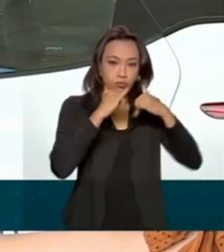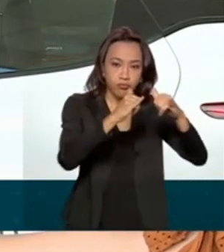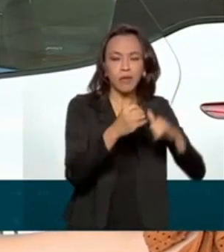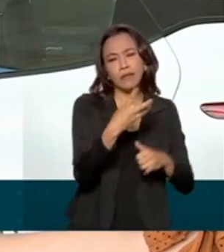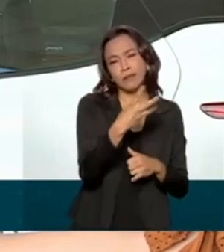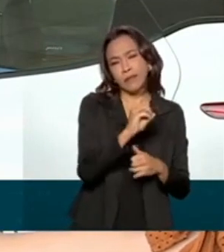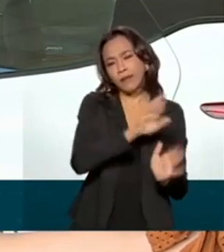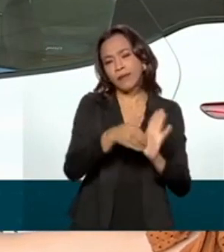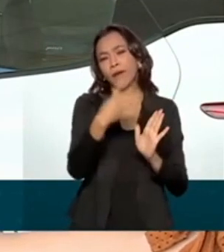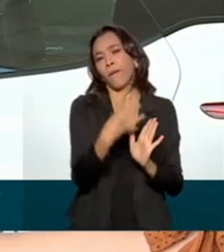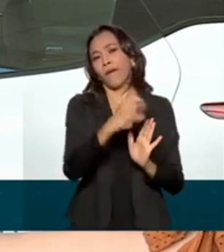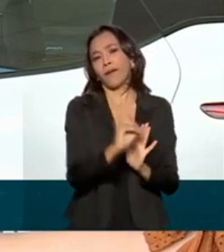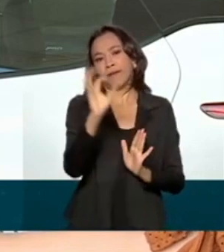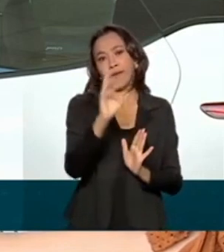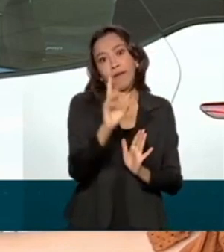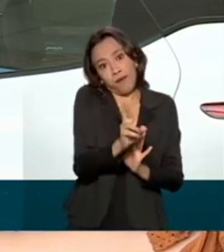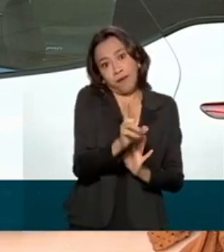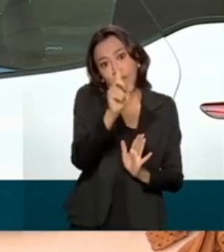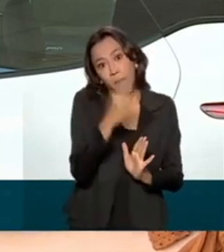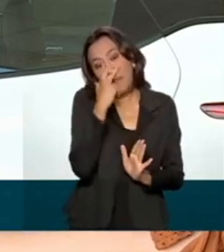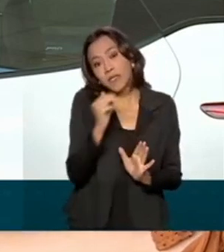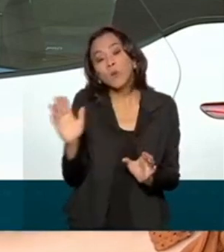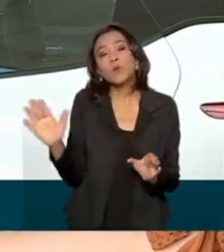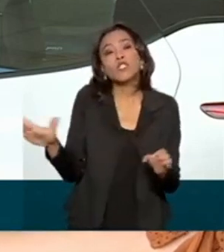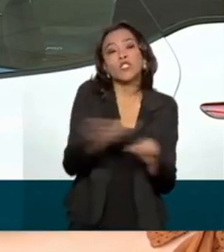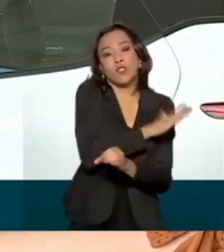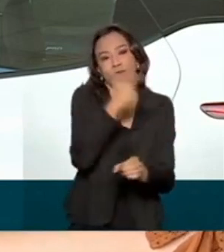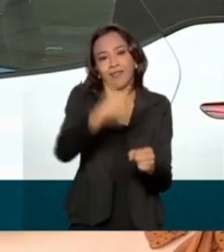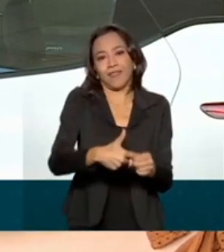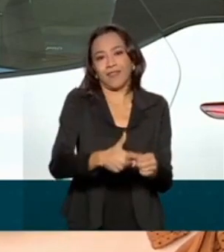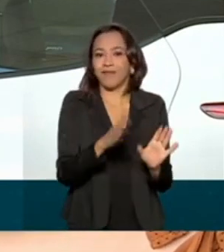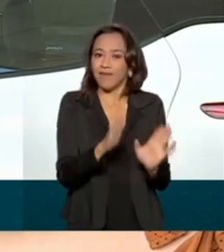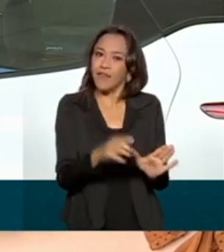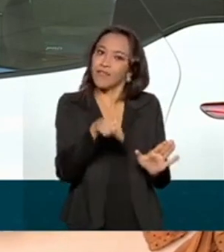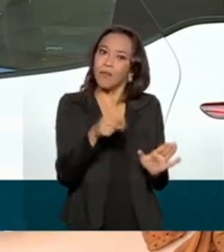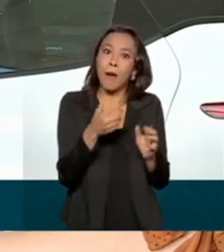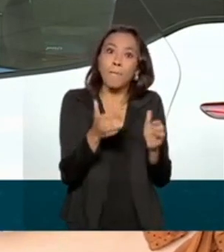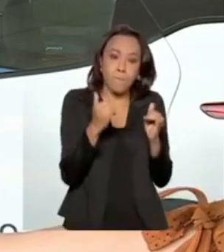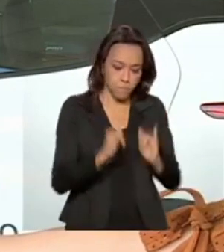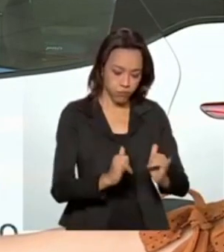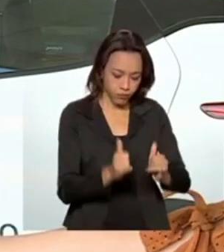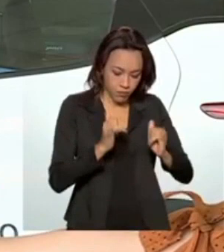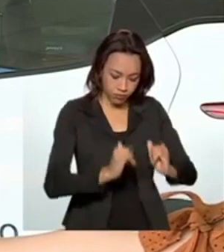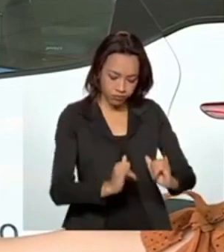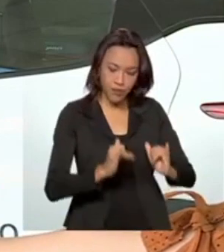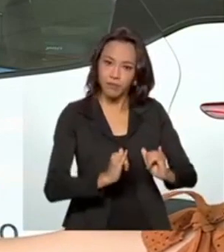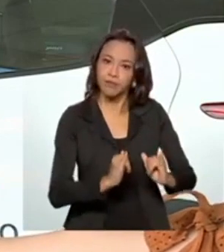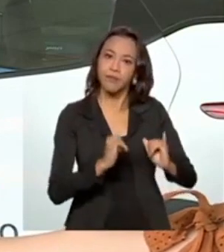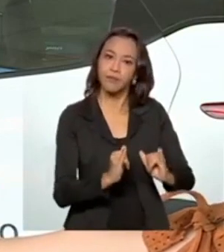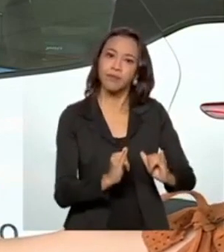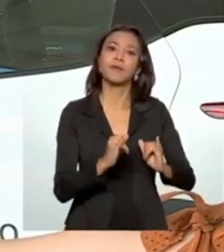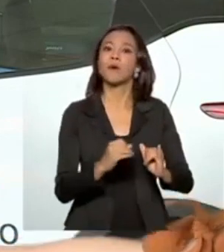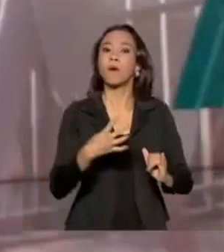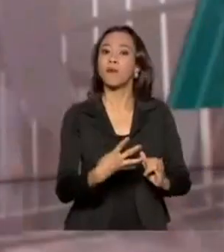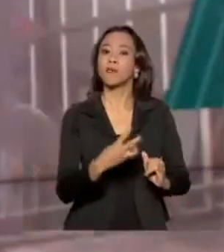de 30 a 40 reais, como se fosse um tanque cheio. Mas, na verdade, é carregamento de uma bateria que tem em torno de 430 km